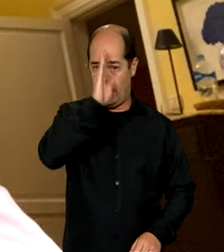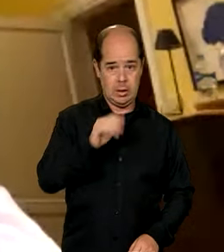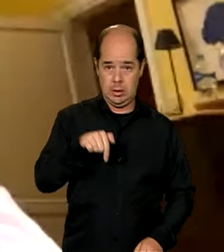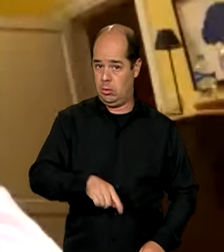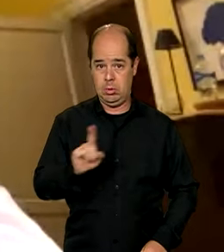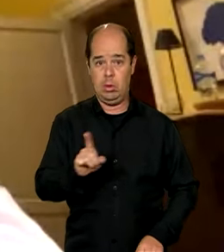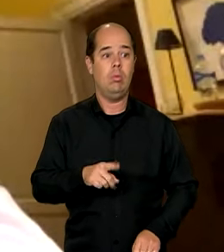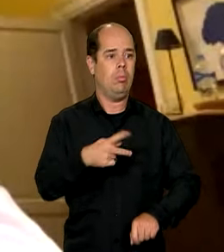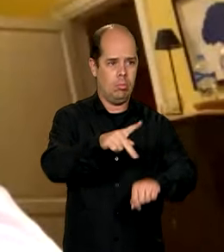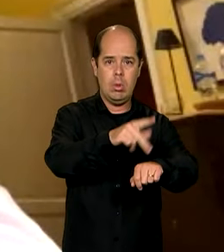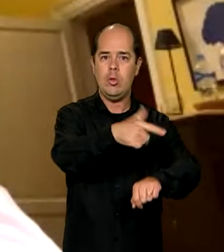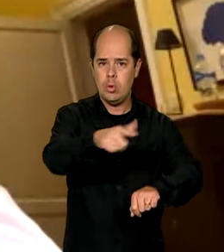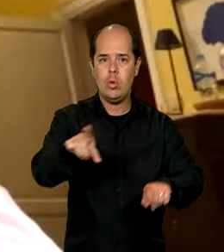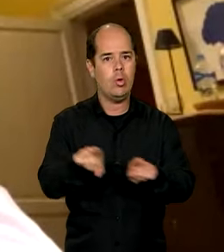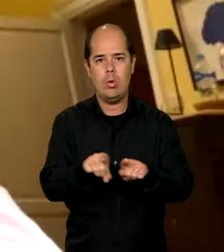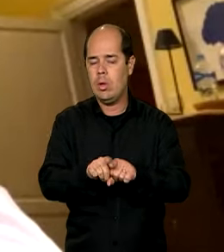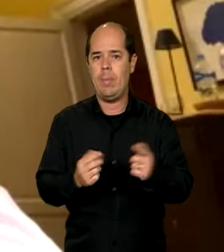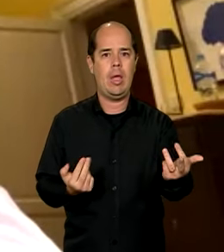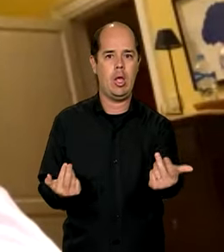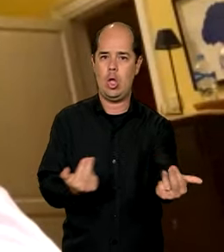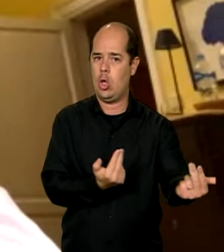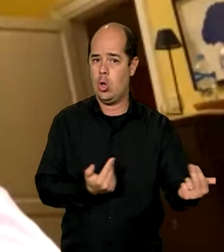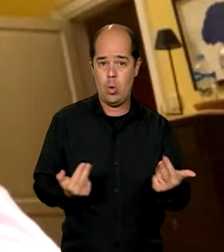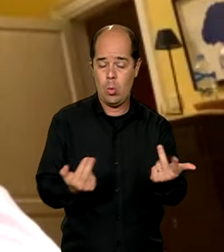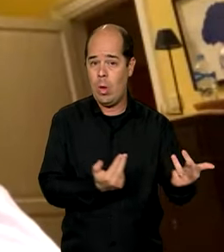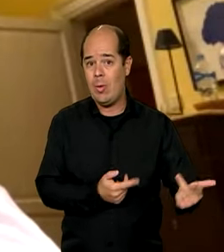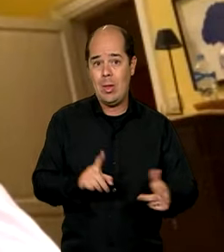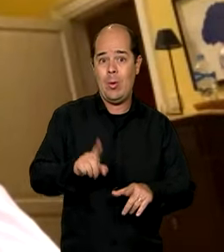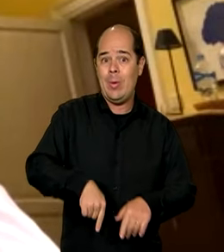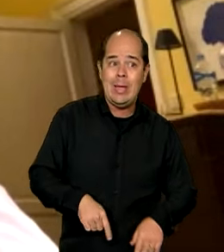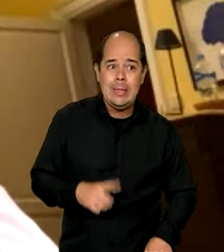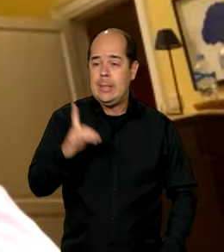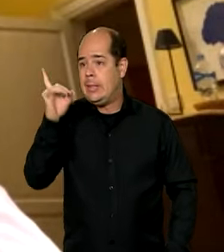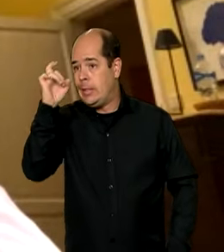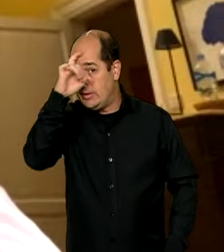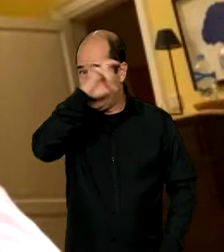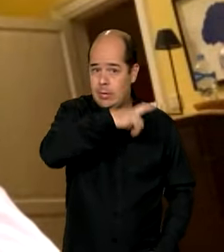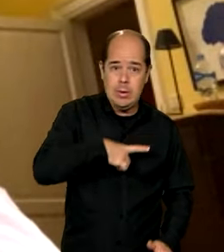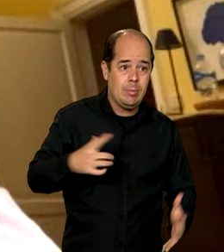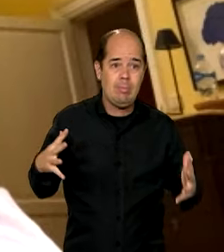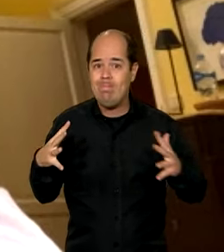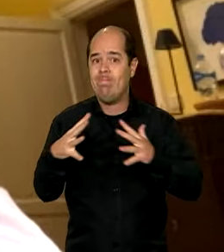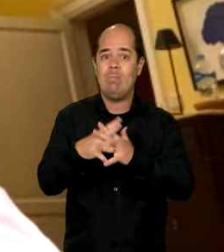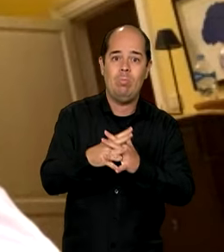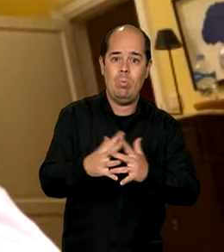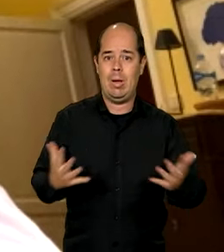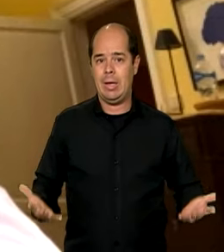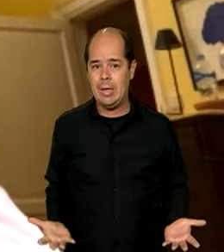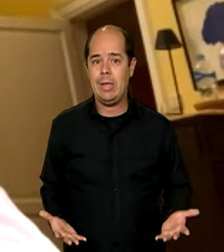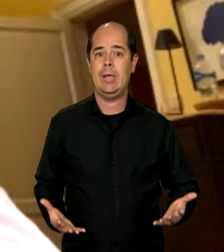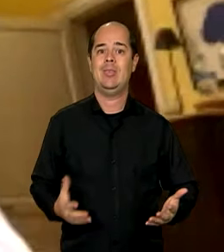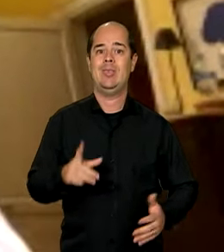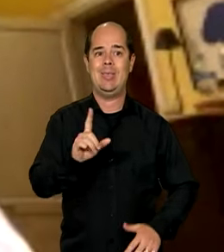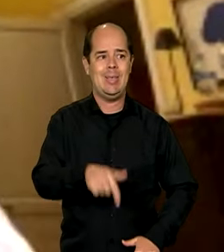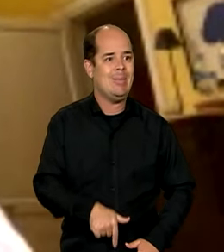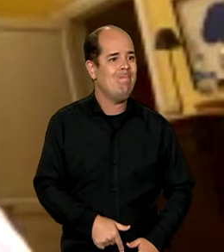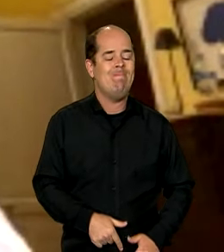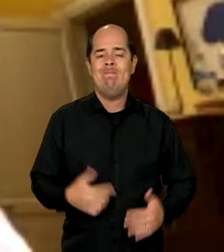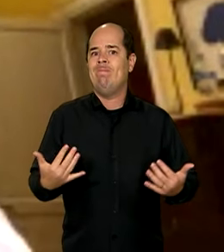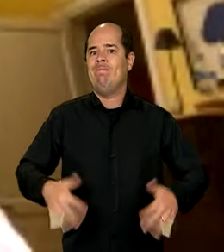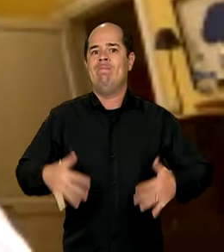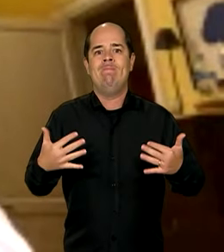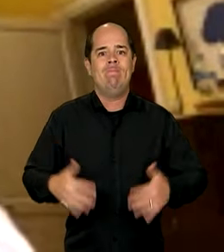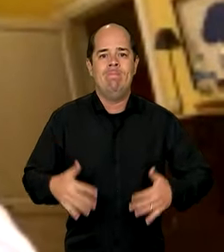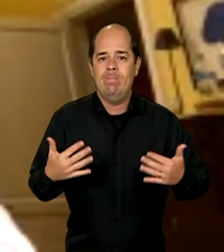É uma operação muito delicada em circunstâncias excepcionalmente complexas e, para não dizer dramáticas. É natural